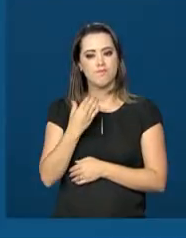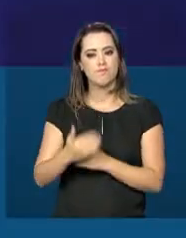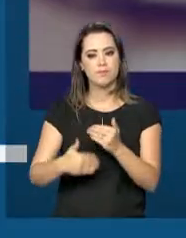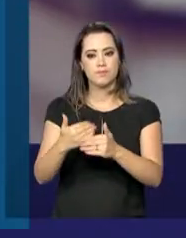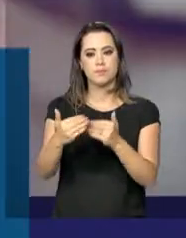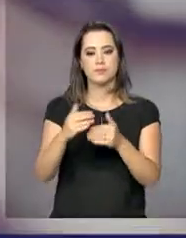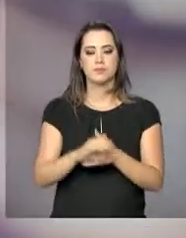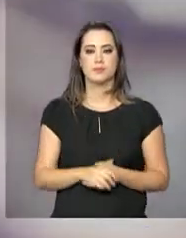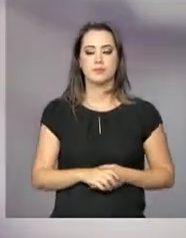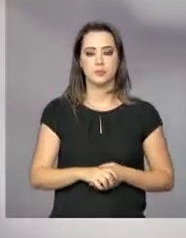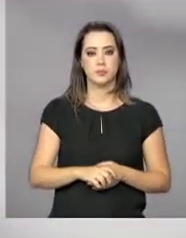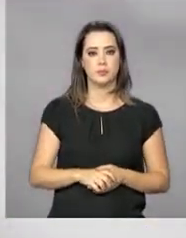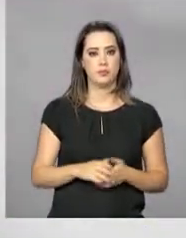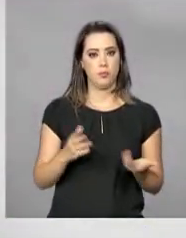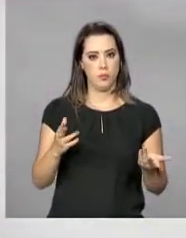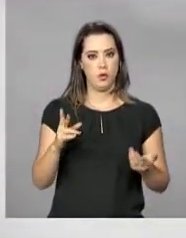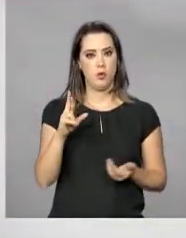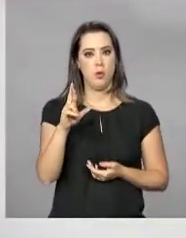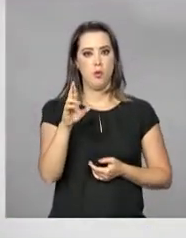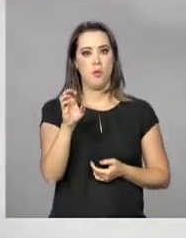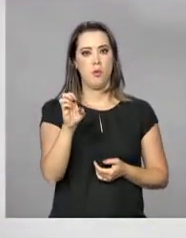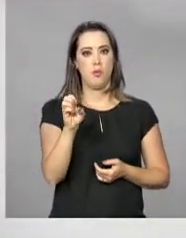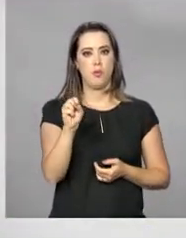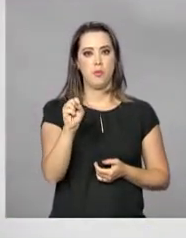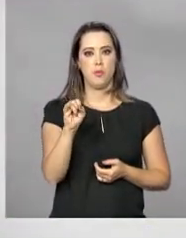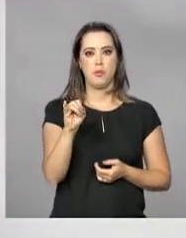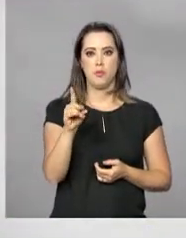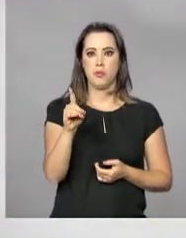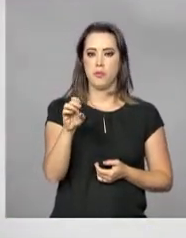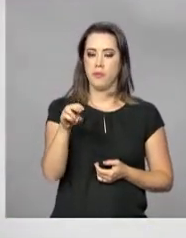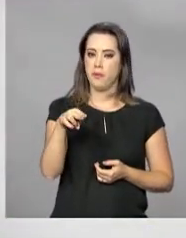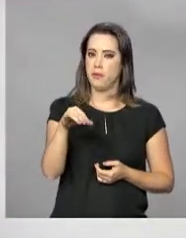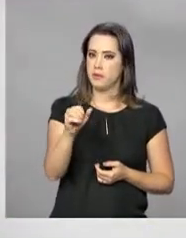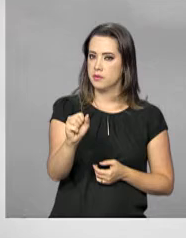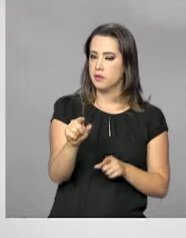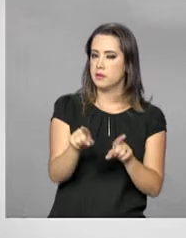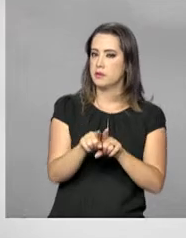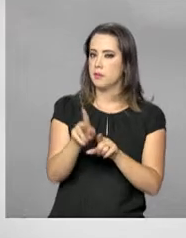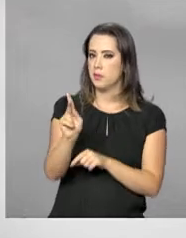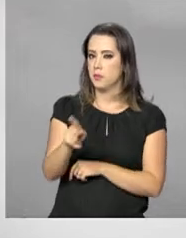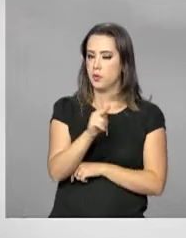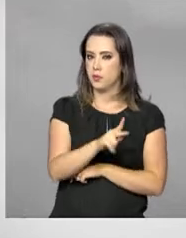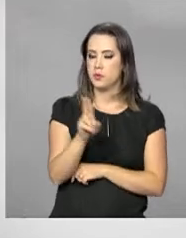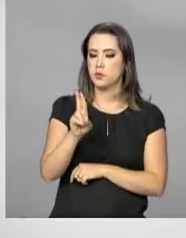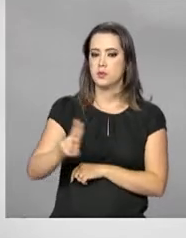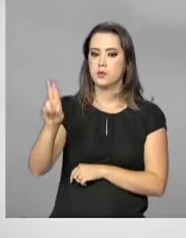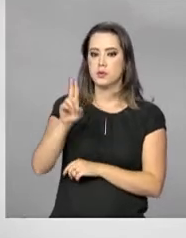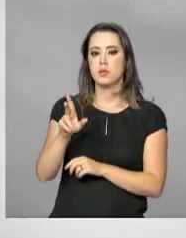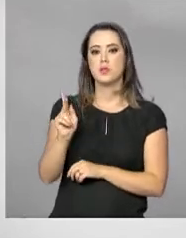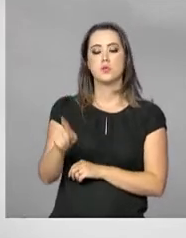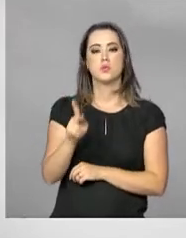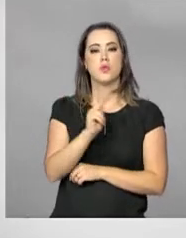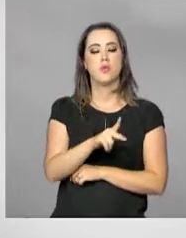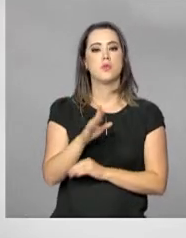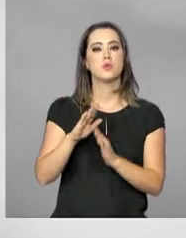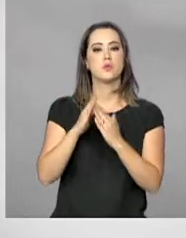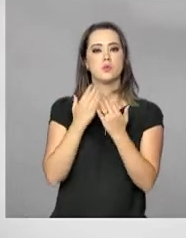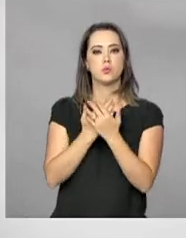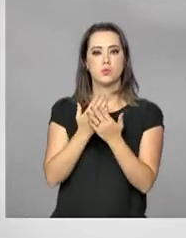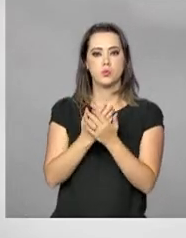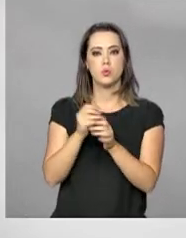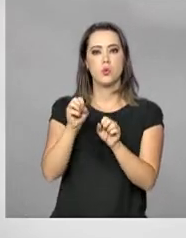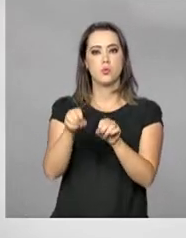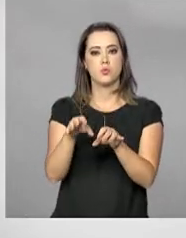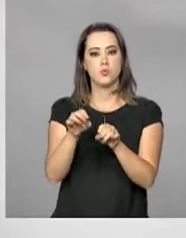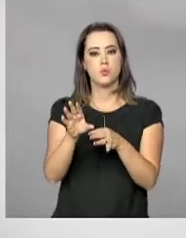Além de estudantes, o Residência Pedagógica contempla professores universitários, professores da rede pública, orientadores